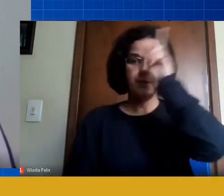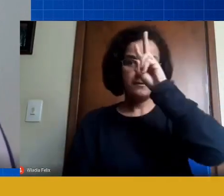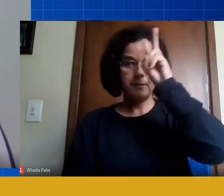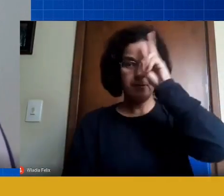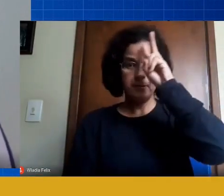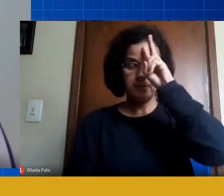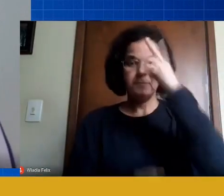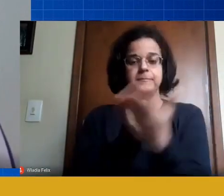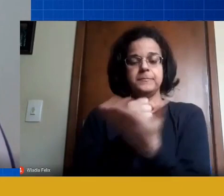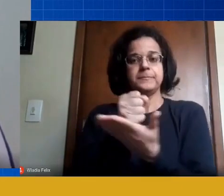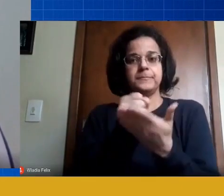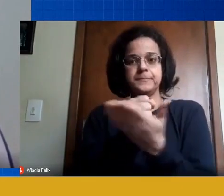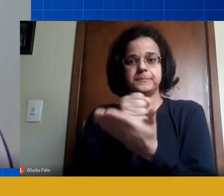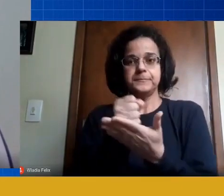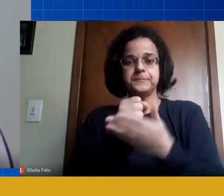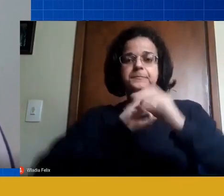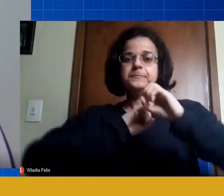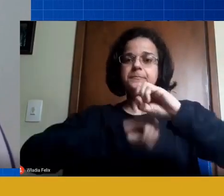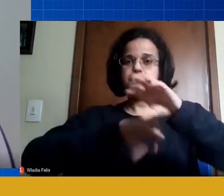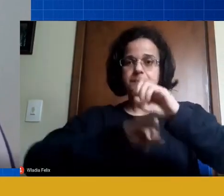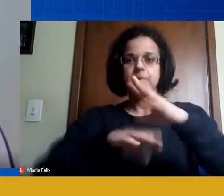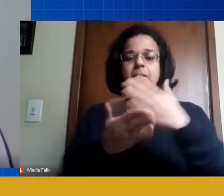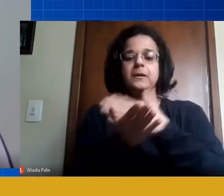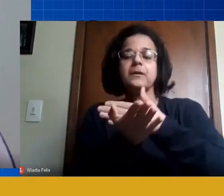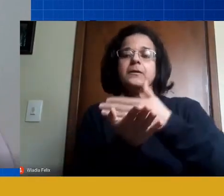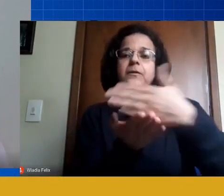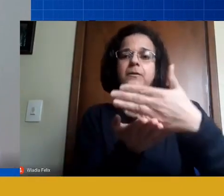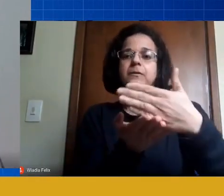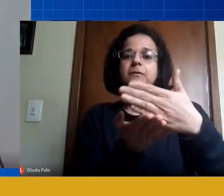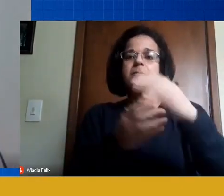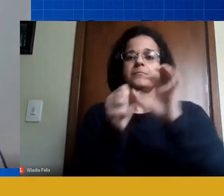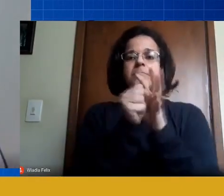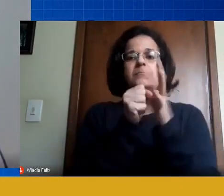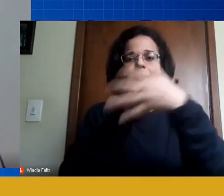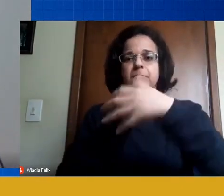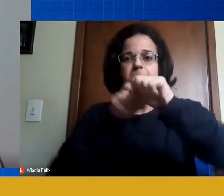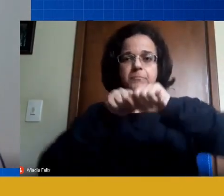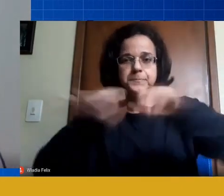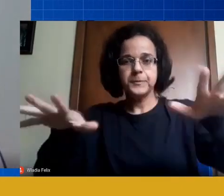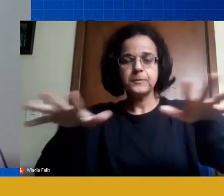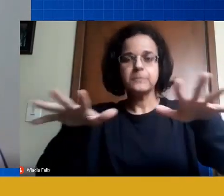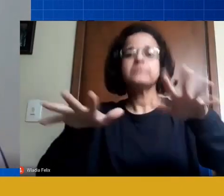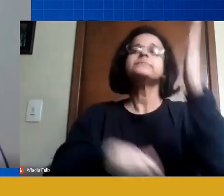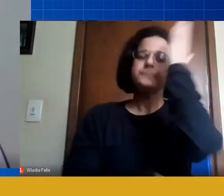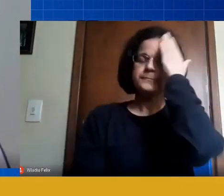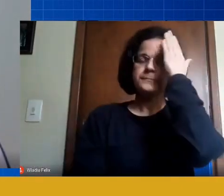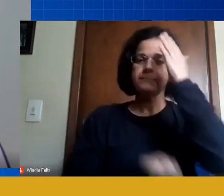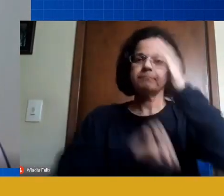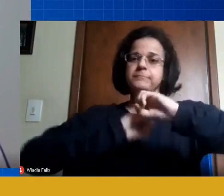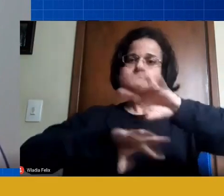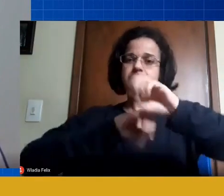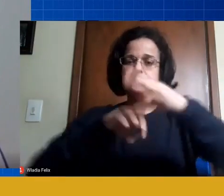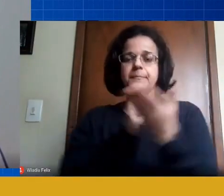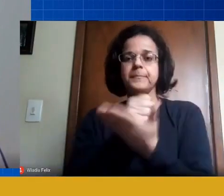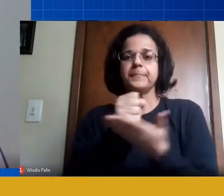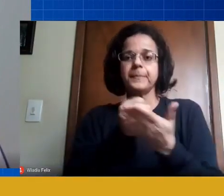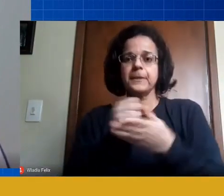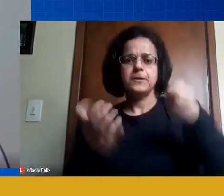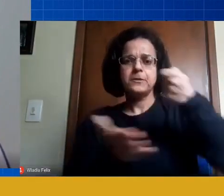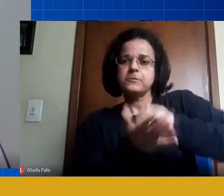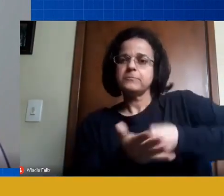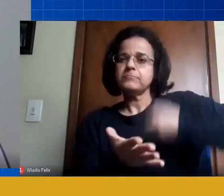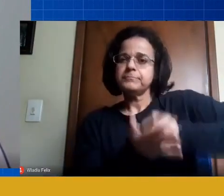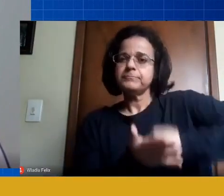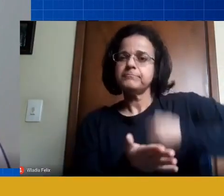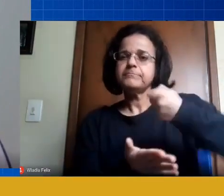básica ali, principalmente nesse momento de pandemia, nós sabemos que a educação básica, ela está sendo cobrada de um modo